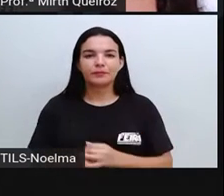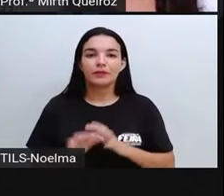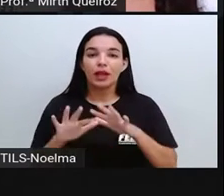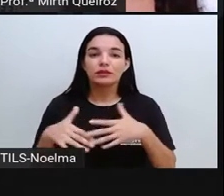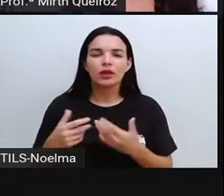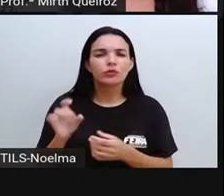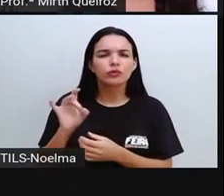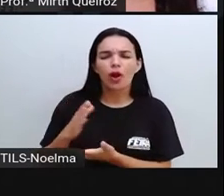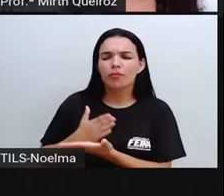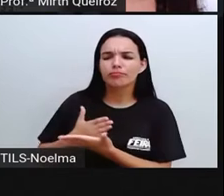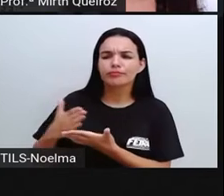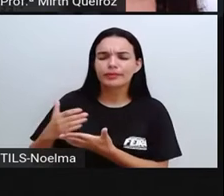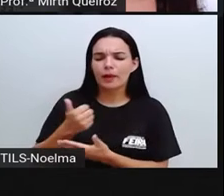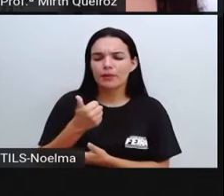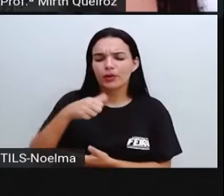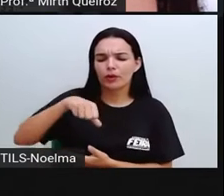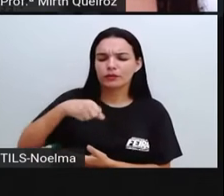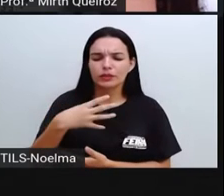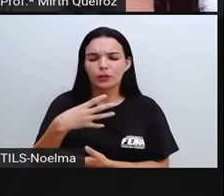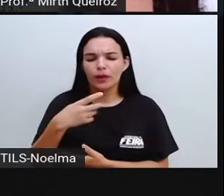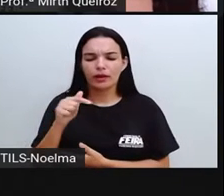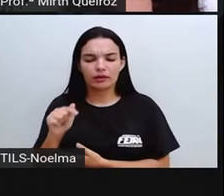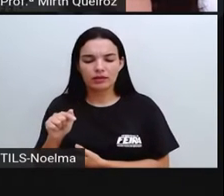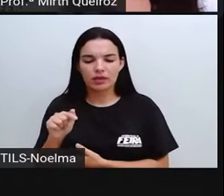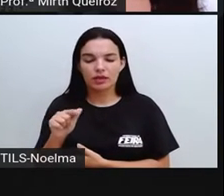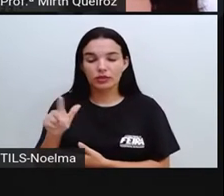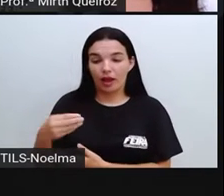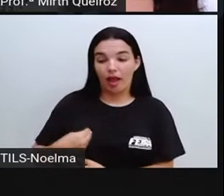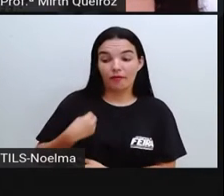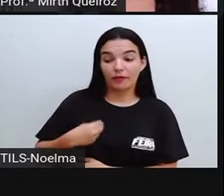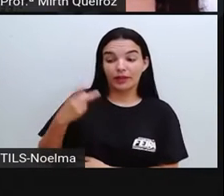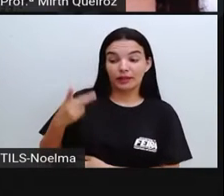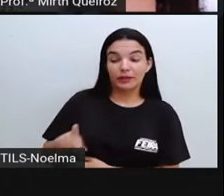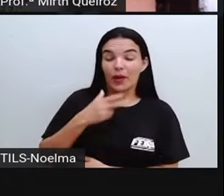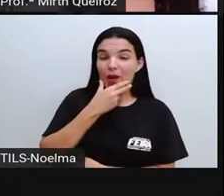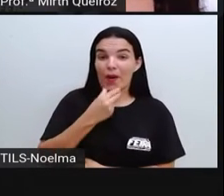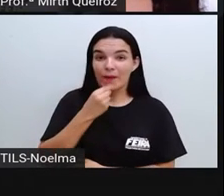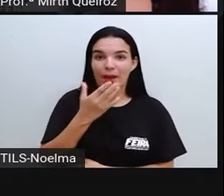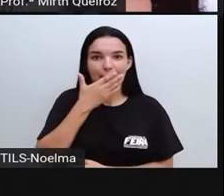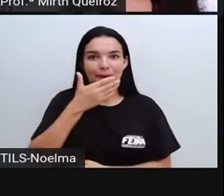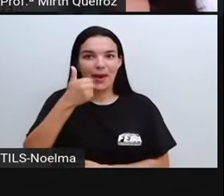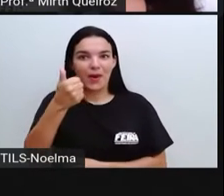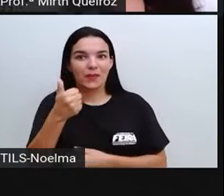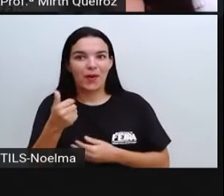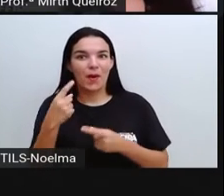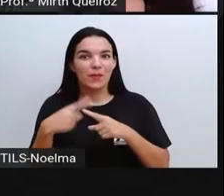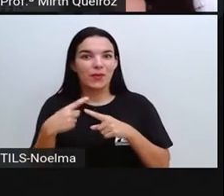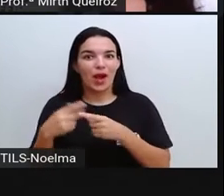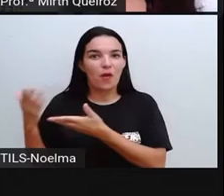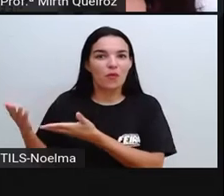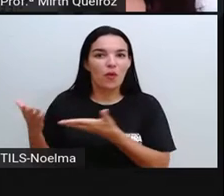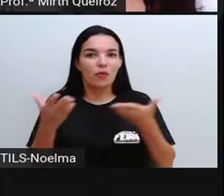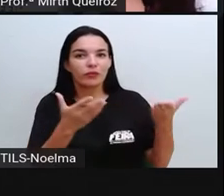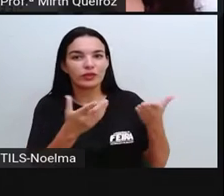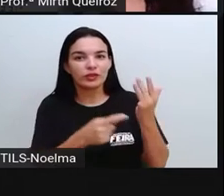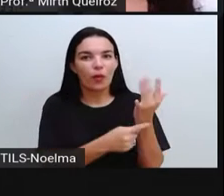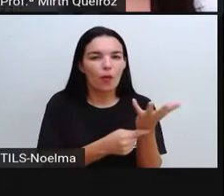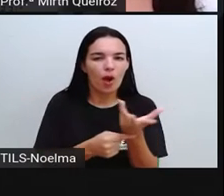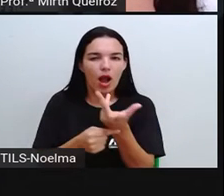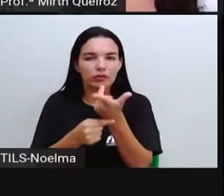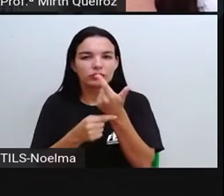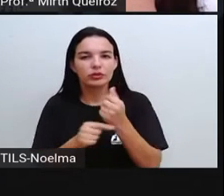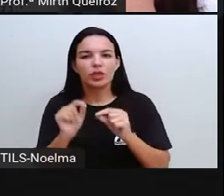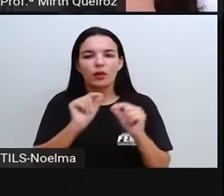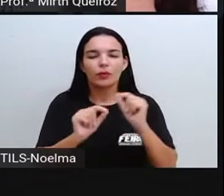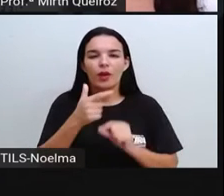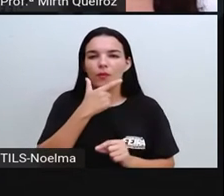partir de 1947, a vida no mestre Vitalino começou a melhorar. Depois do convite do artista plástico, Augusto Rodrigues,